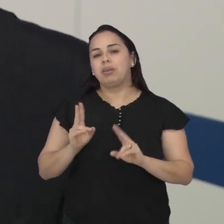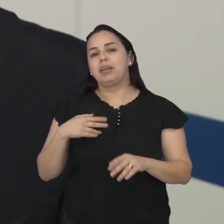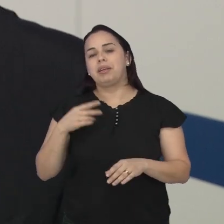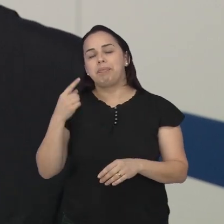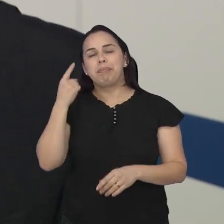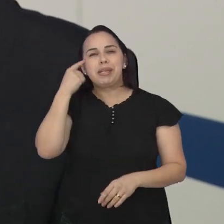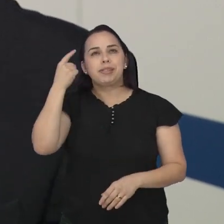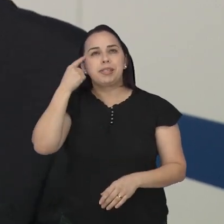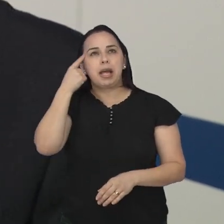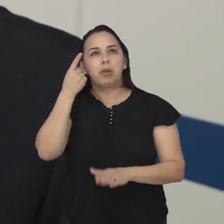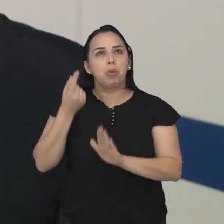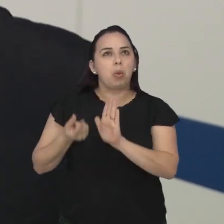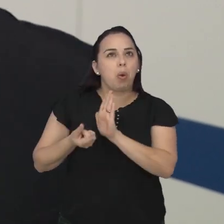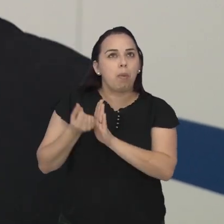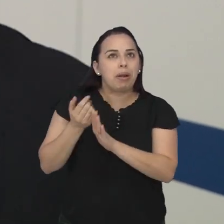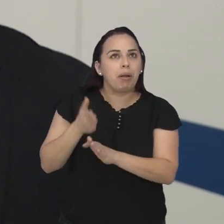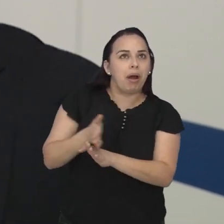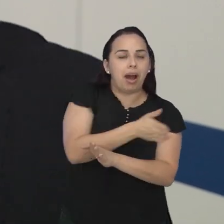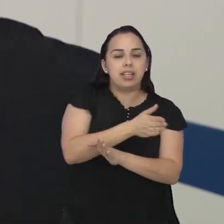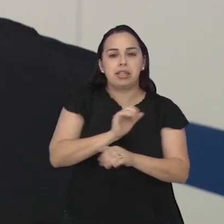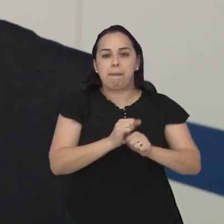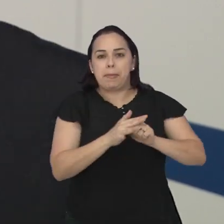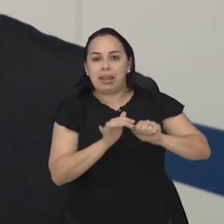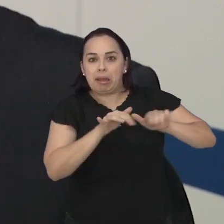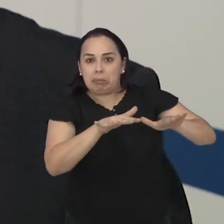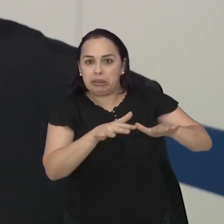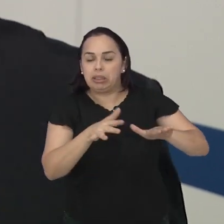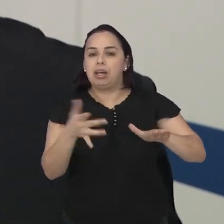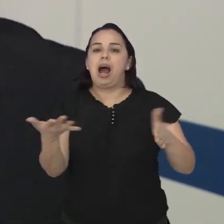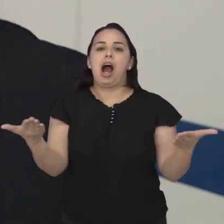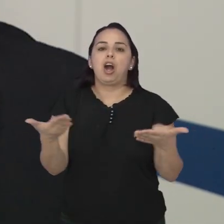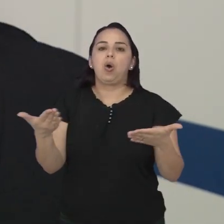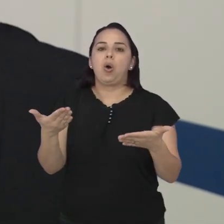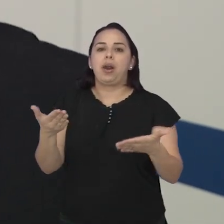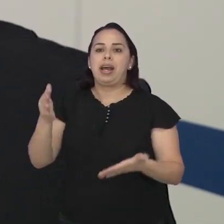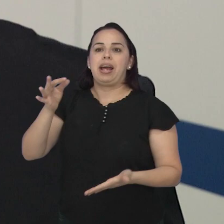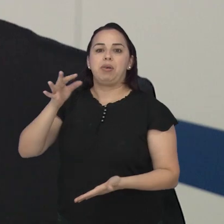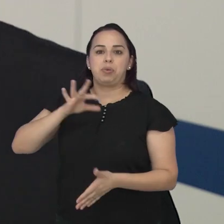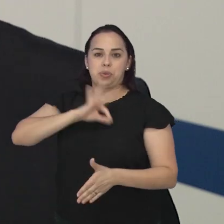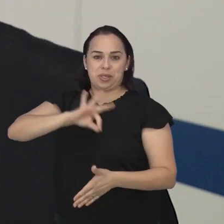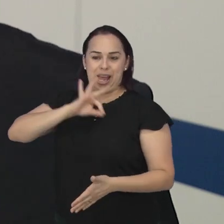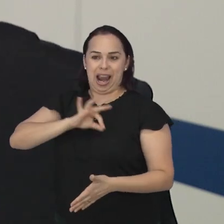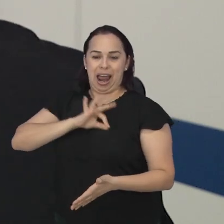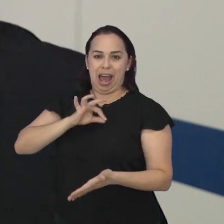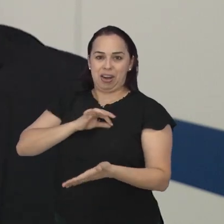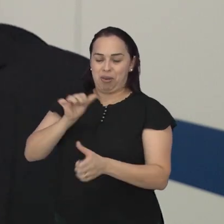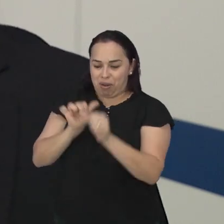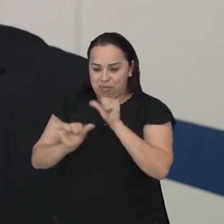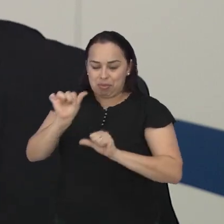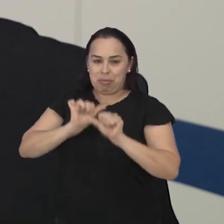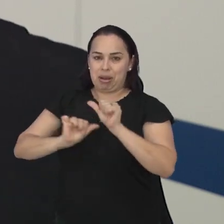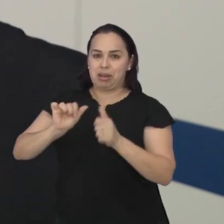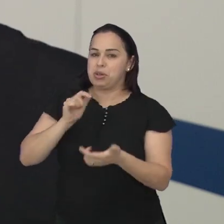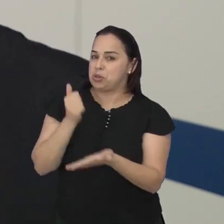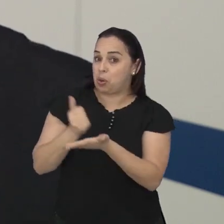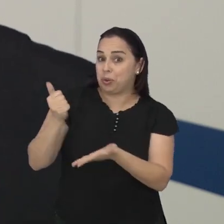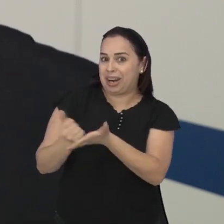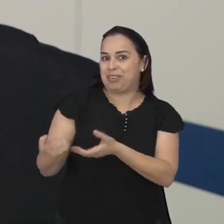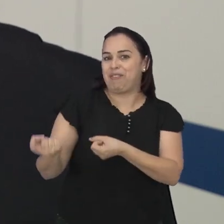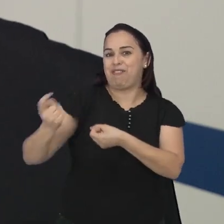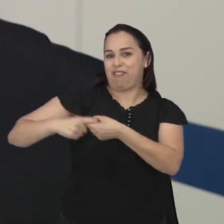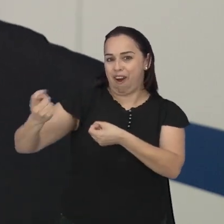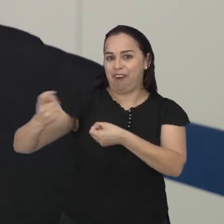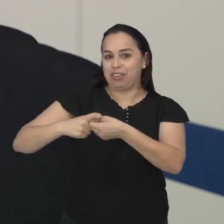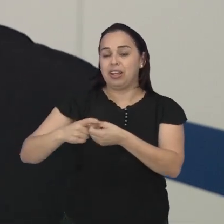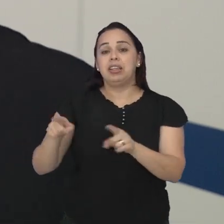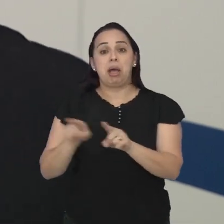economicamente saindo da pandemia, então os salários voltam a ser reajustados, os contratos voltam a ser reajustados,